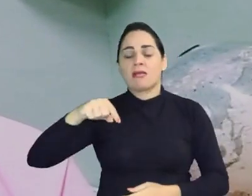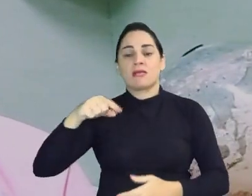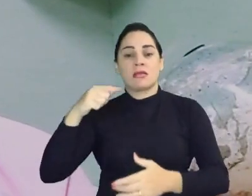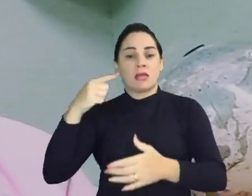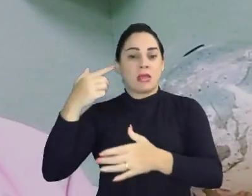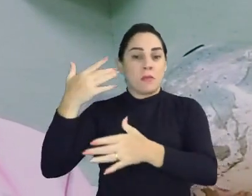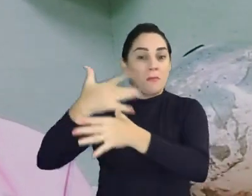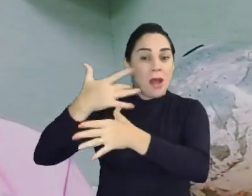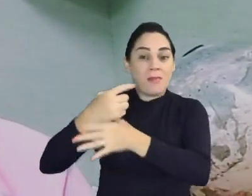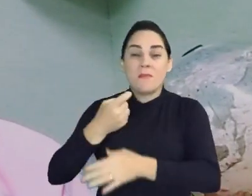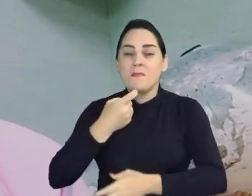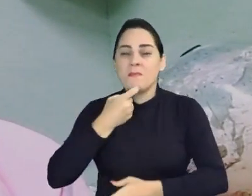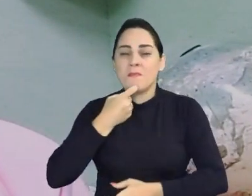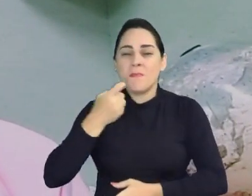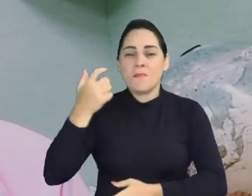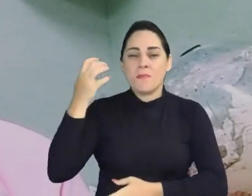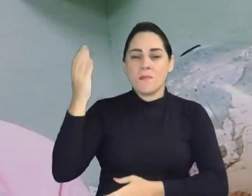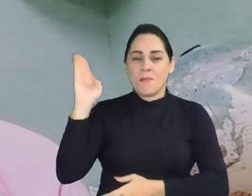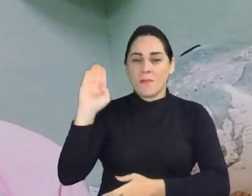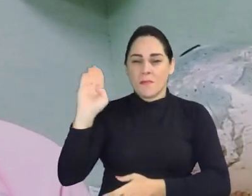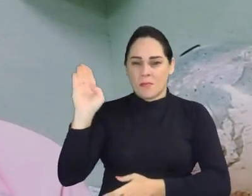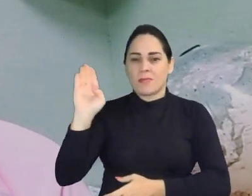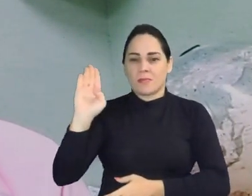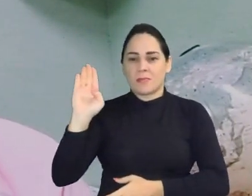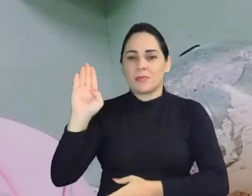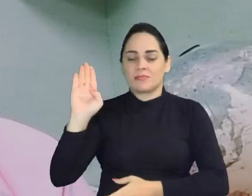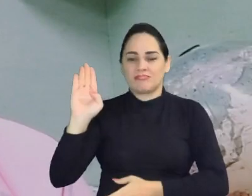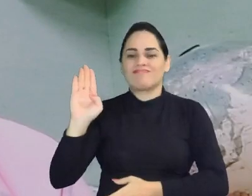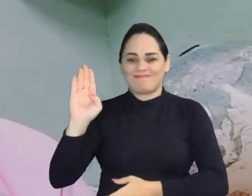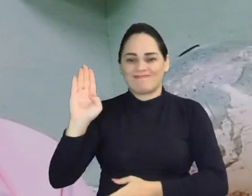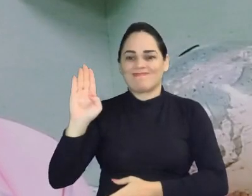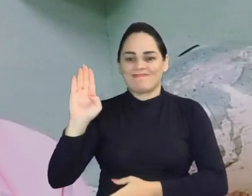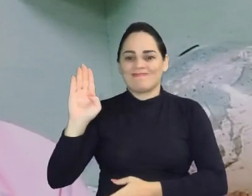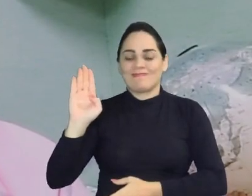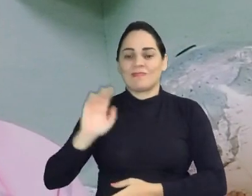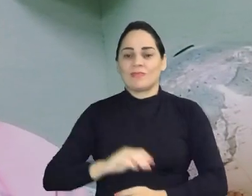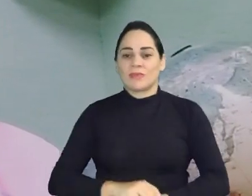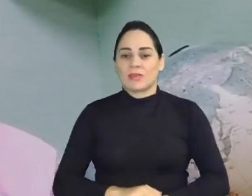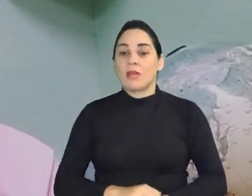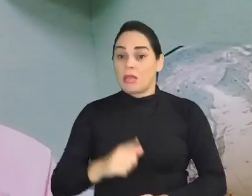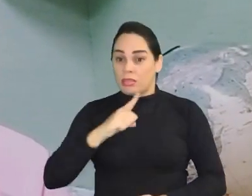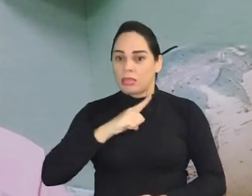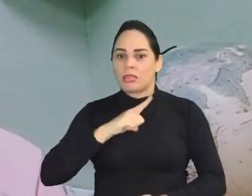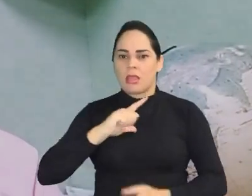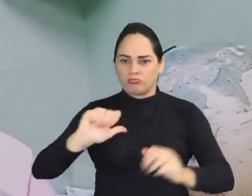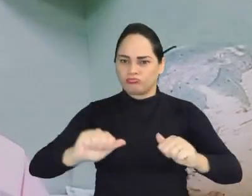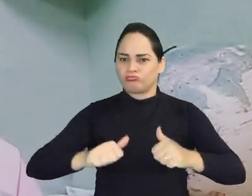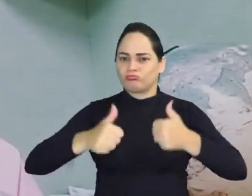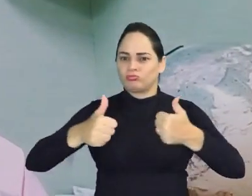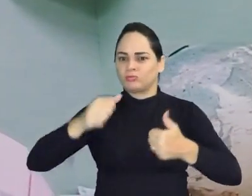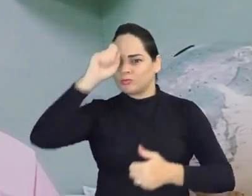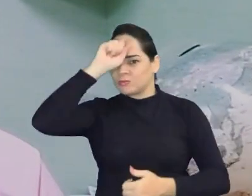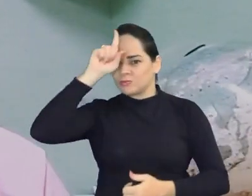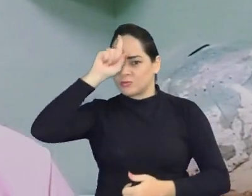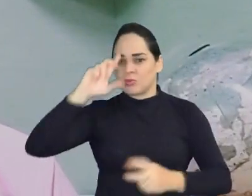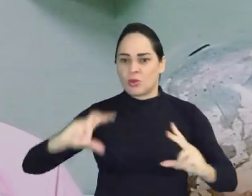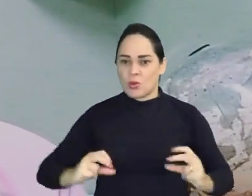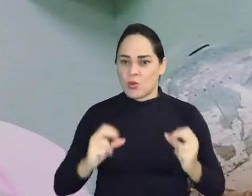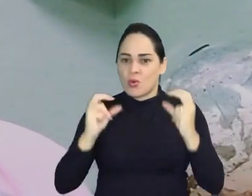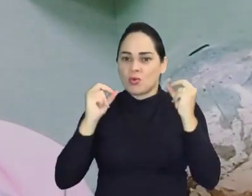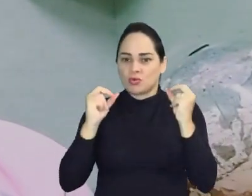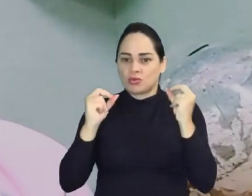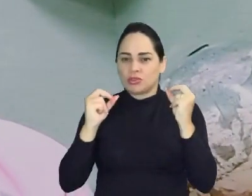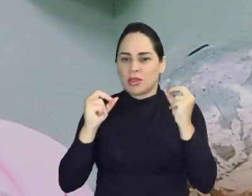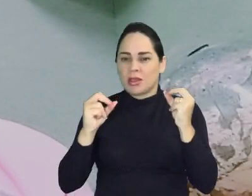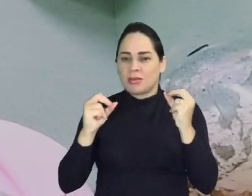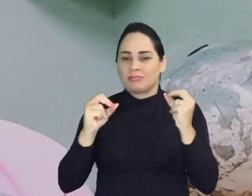vizinho, que é a nossa pacata cidade da Barbalha, que tem os melhores hospitais de oncologia,